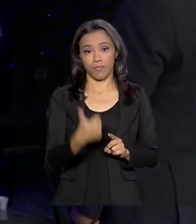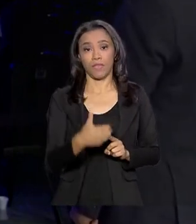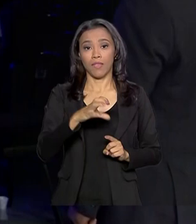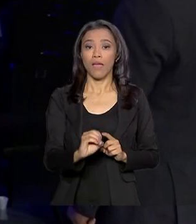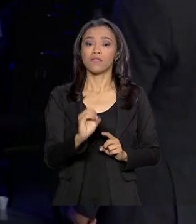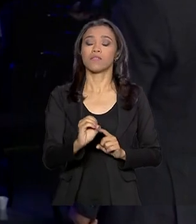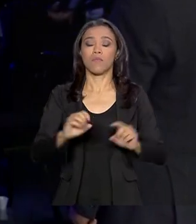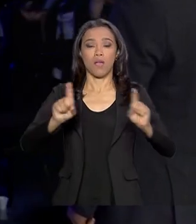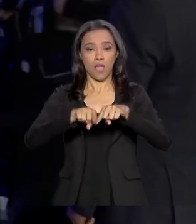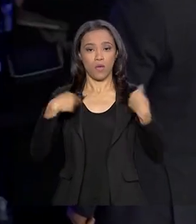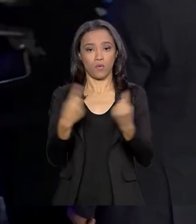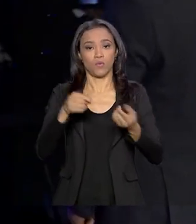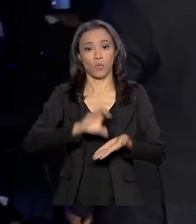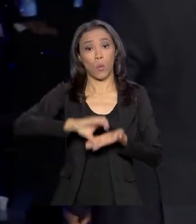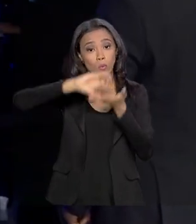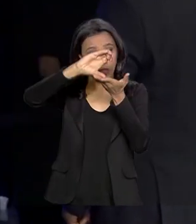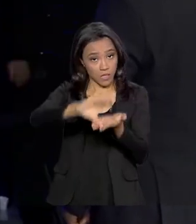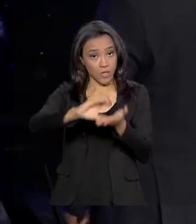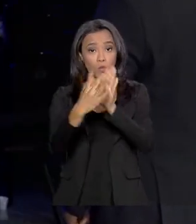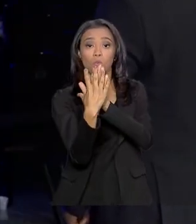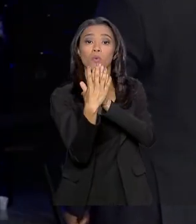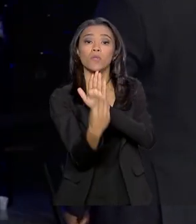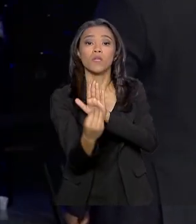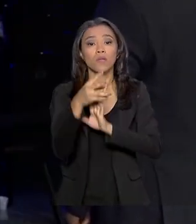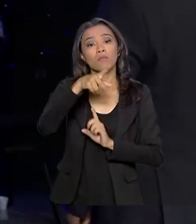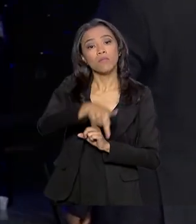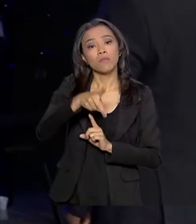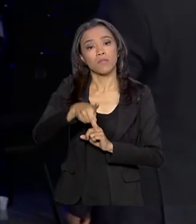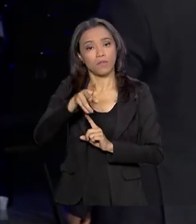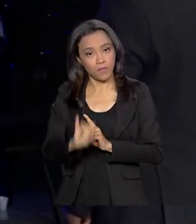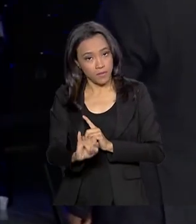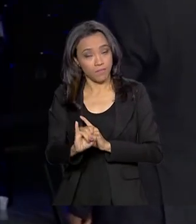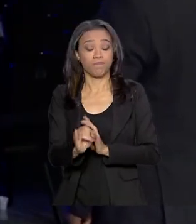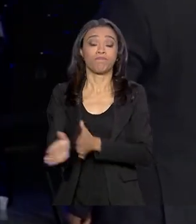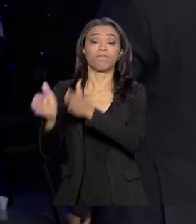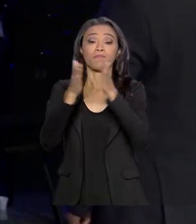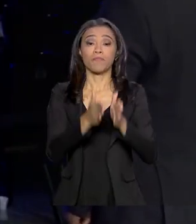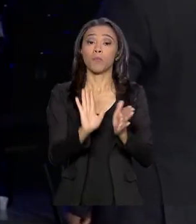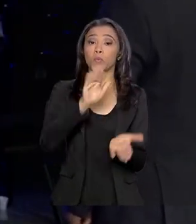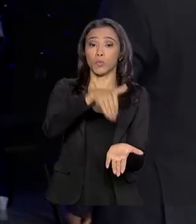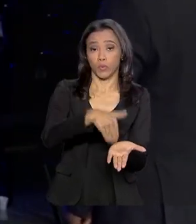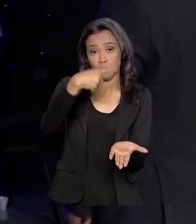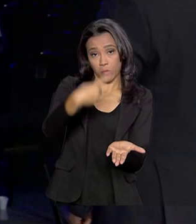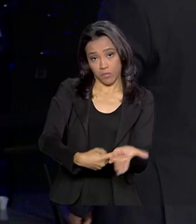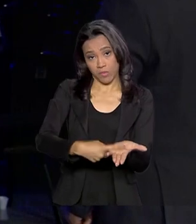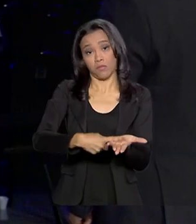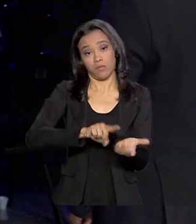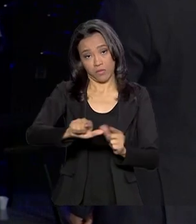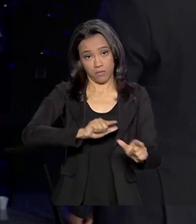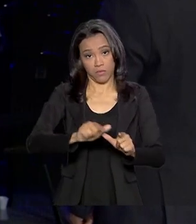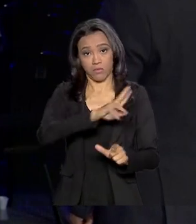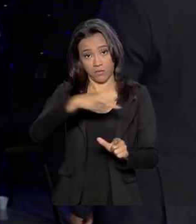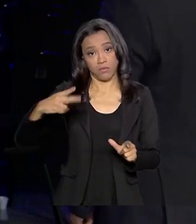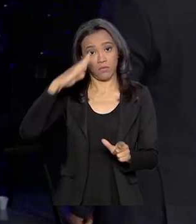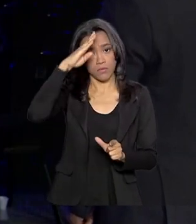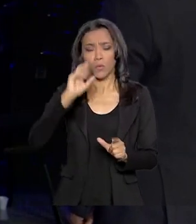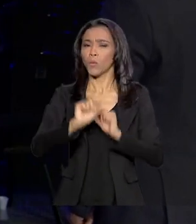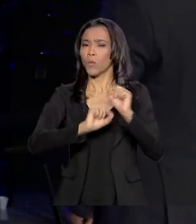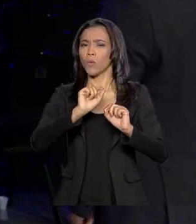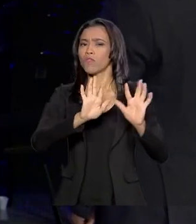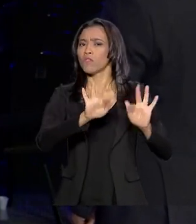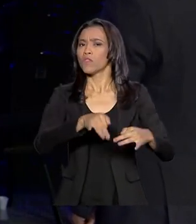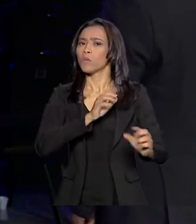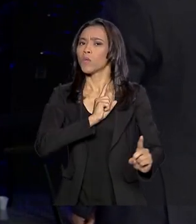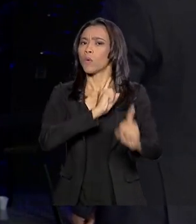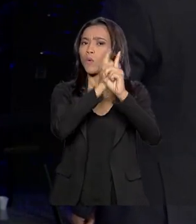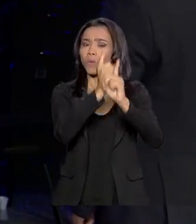PPI, o programa de parceria de investimento. Por último, a agenda oficial do presidente Jair Bolsonaro se encerra com o encontro